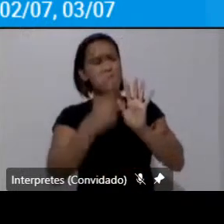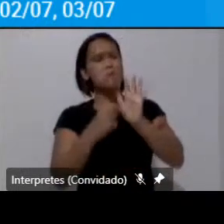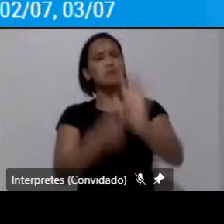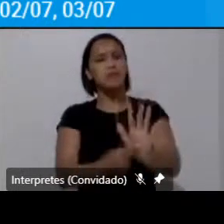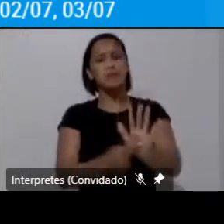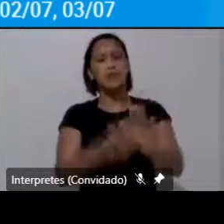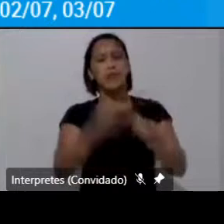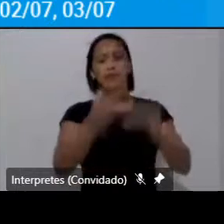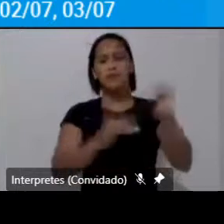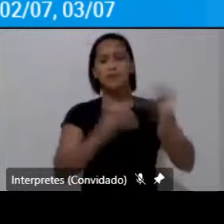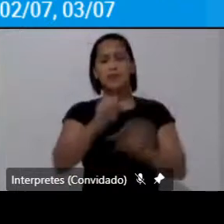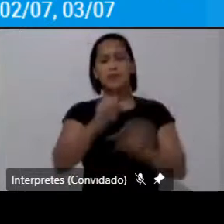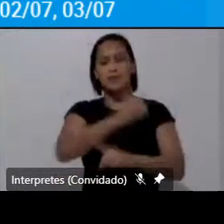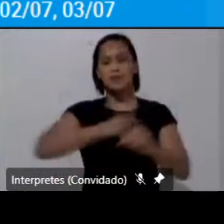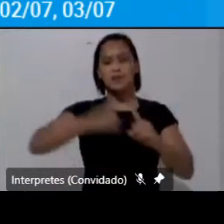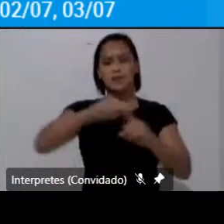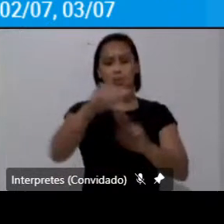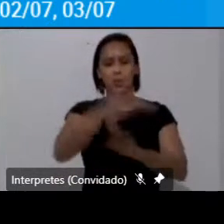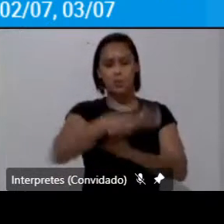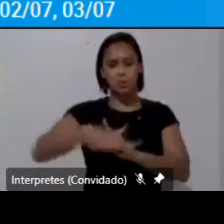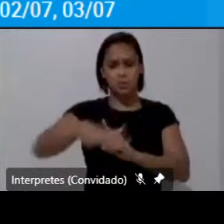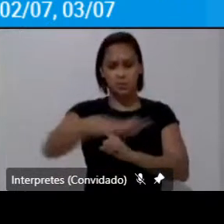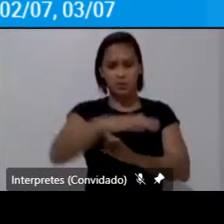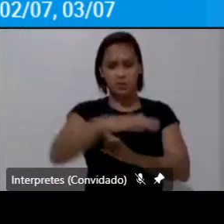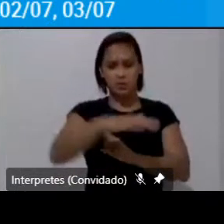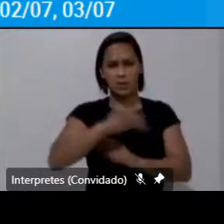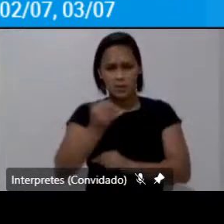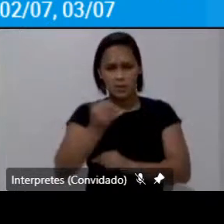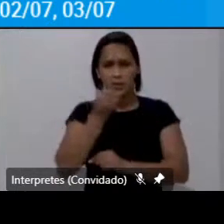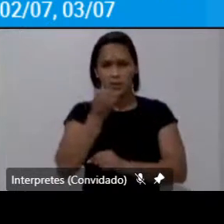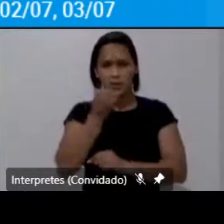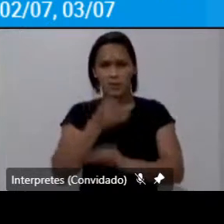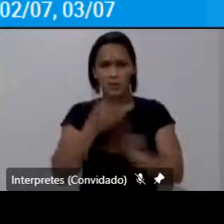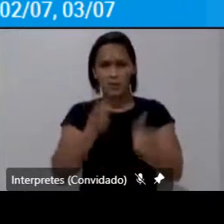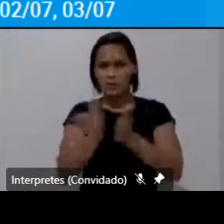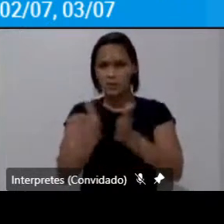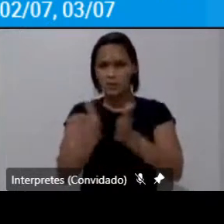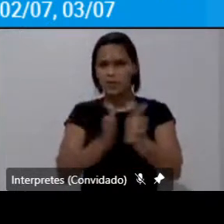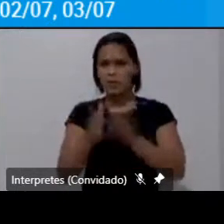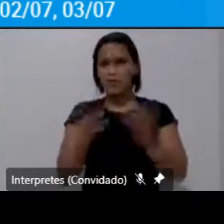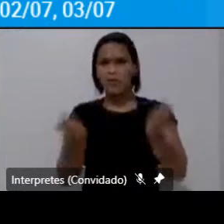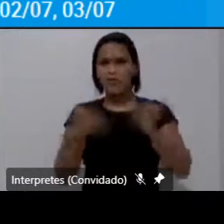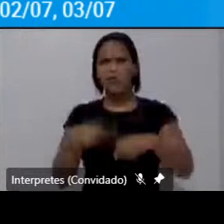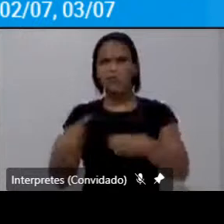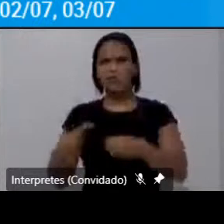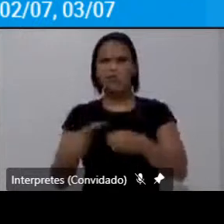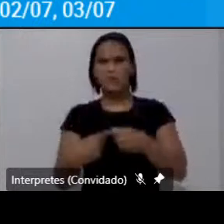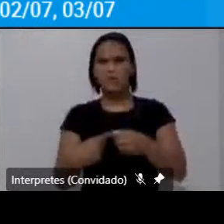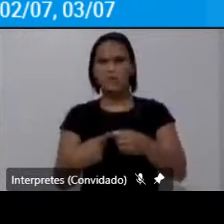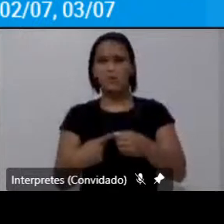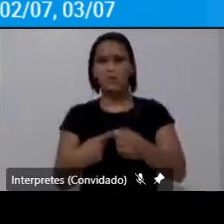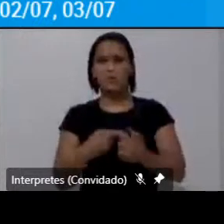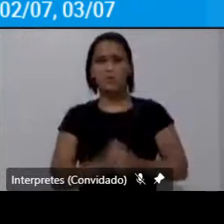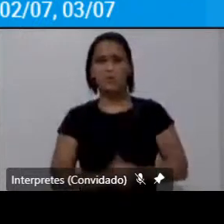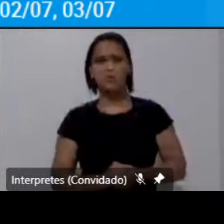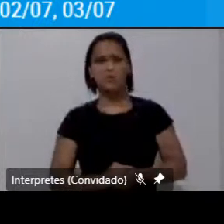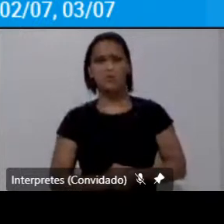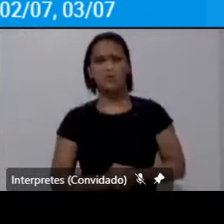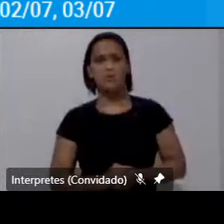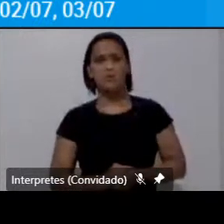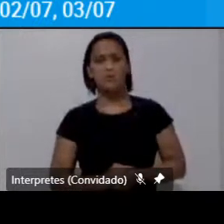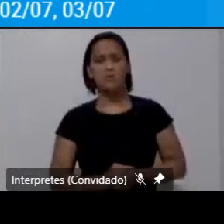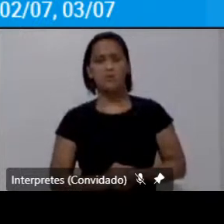desigualdades socioespaciais e as oportunidades de acesso às condições urbanas nas